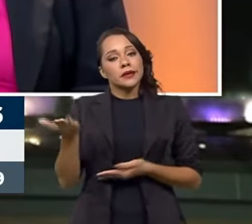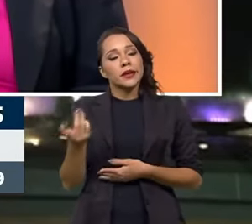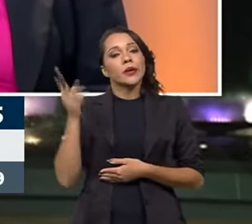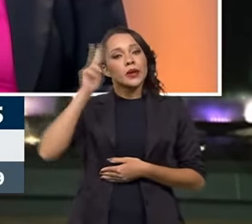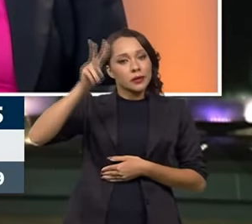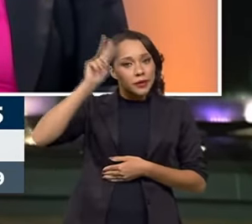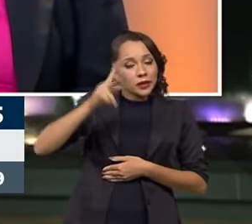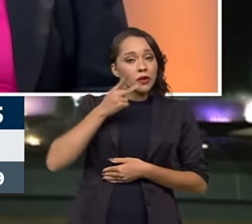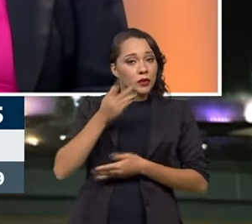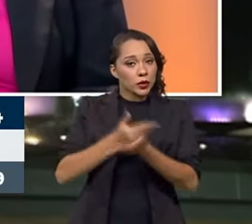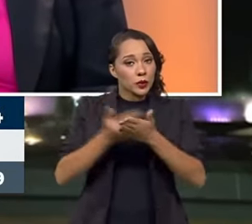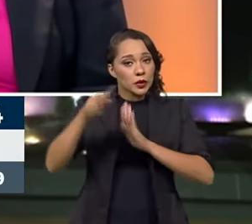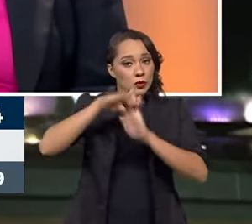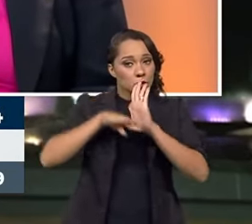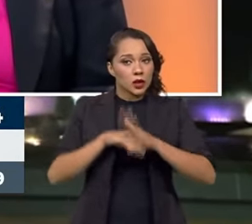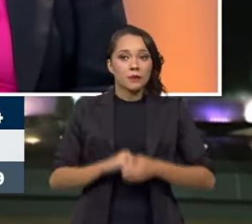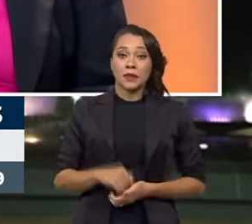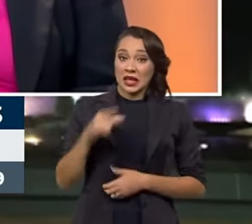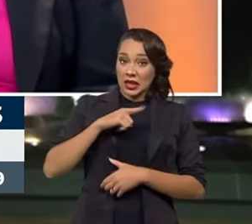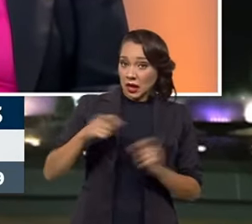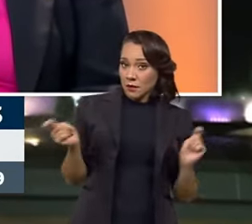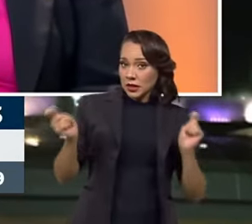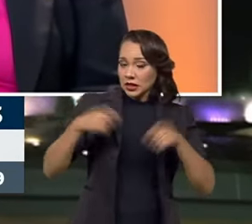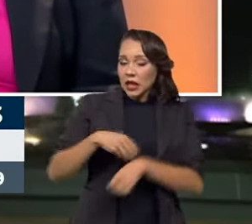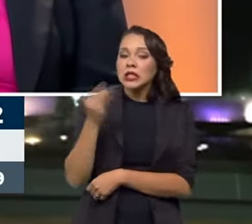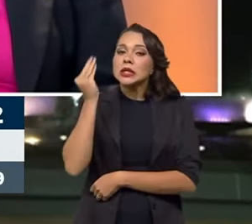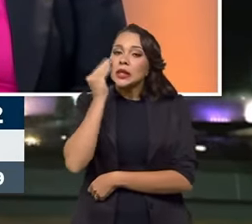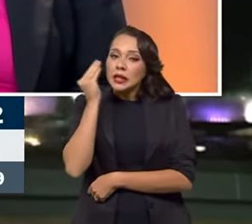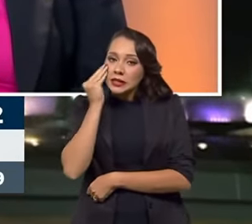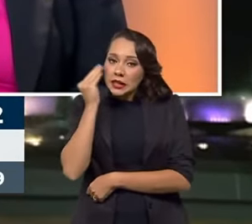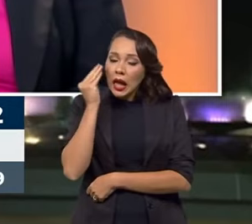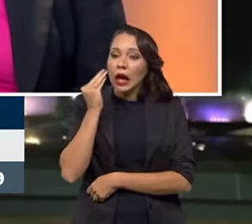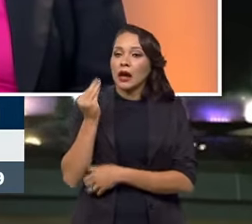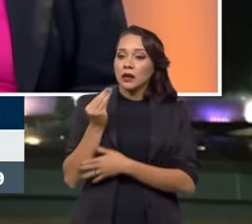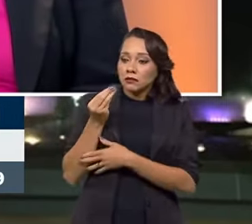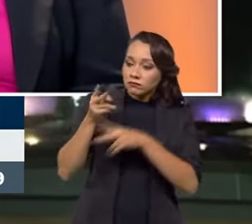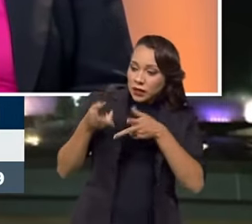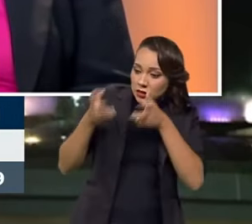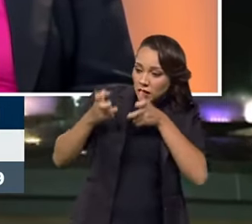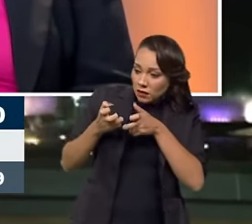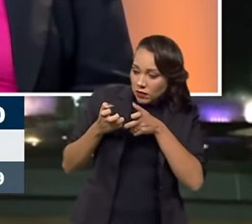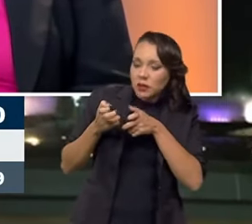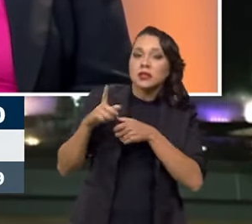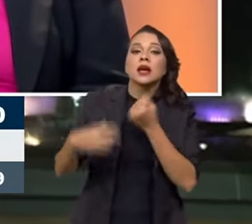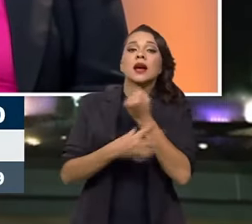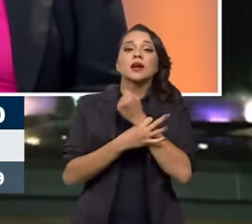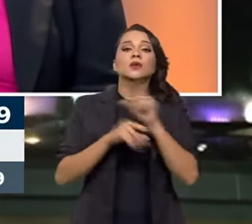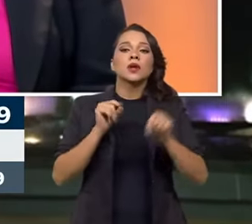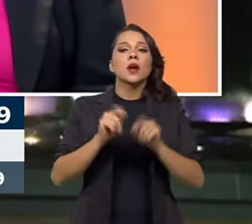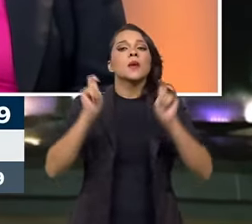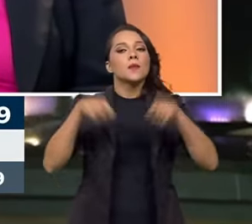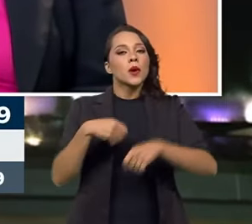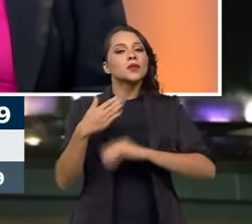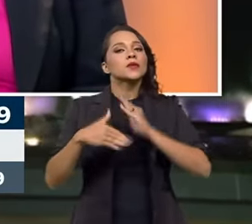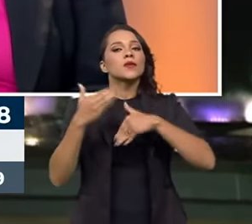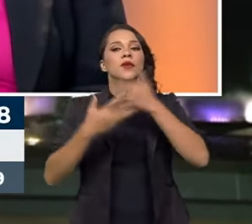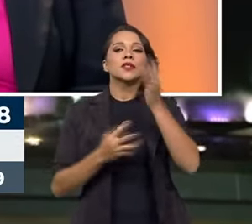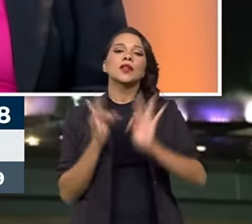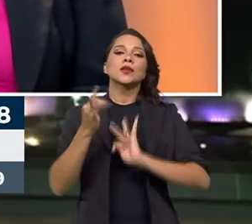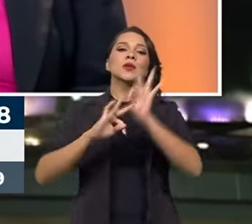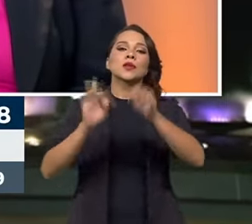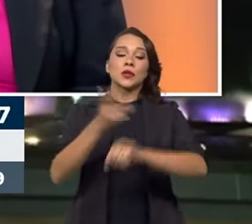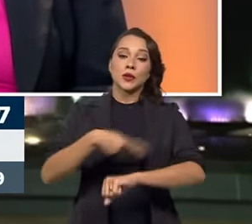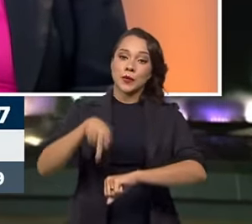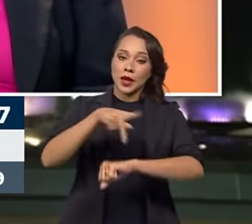que eu falei no início do programa, você tendo capacidade de testar e certificar, você garante, primeiro, que você pode desenvolver essa tecnologia no seu